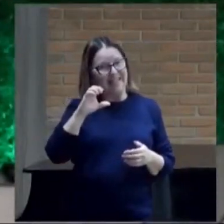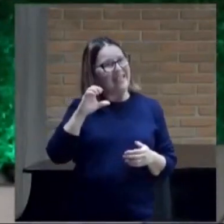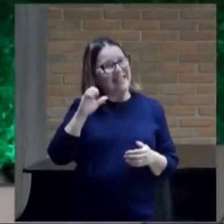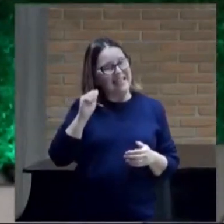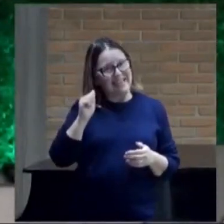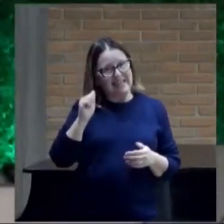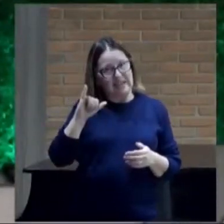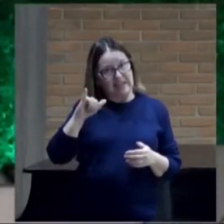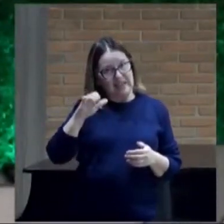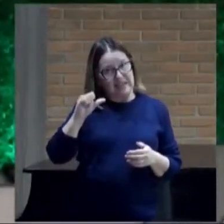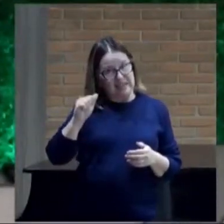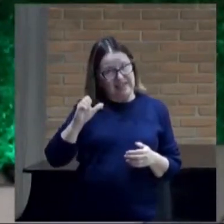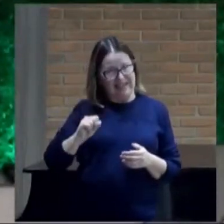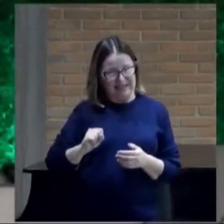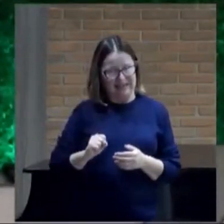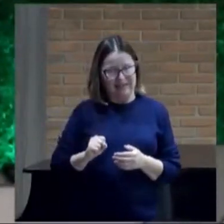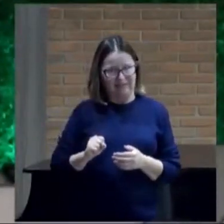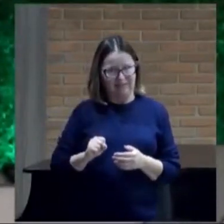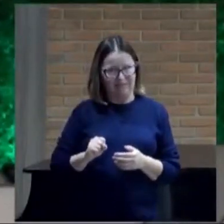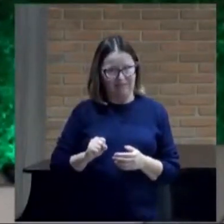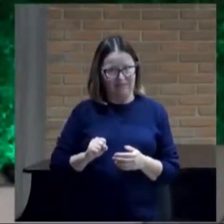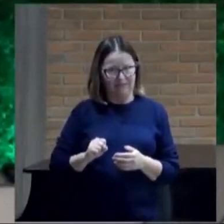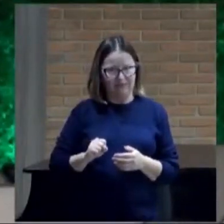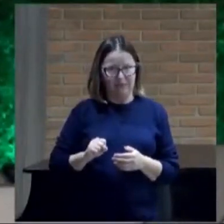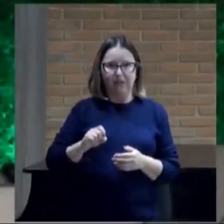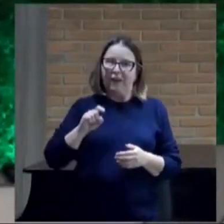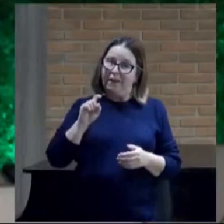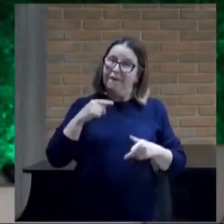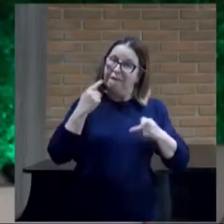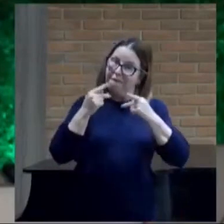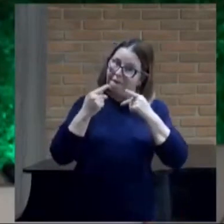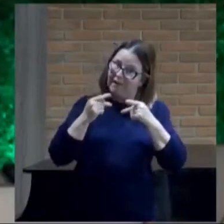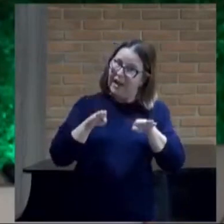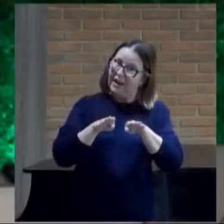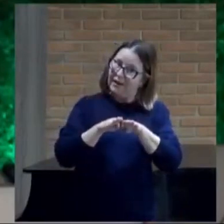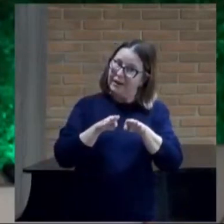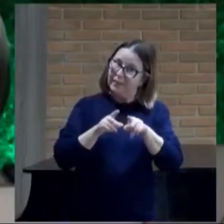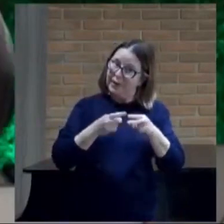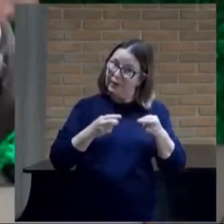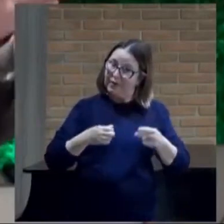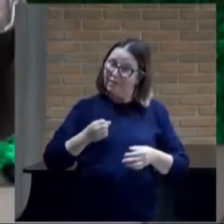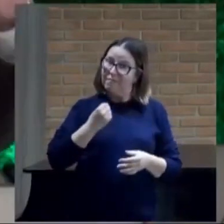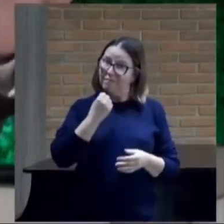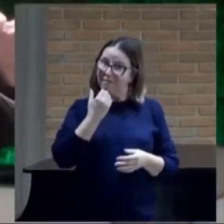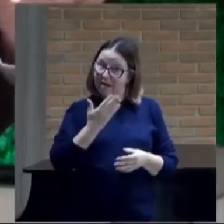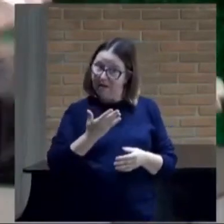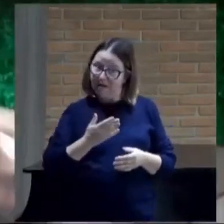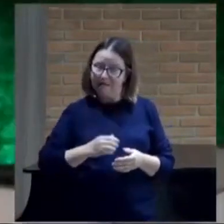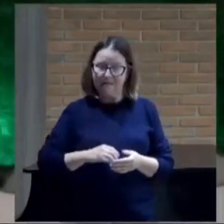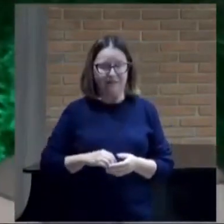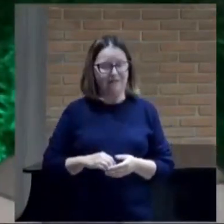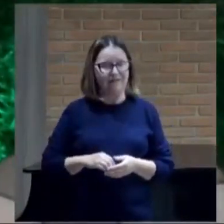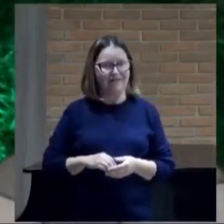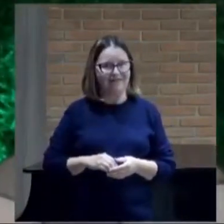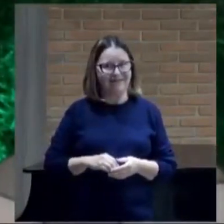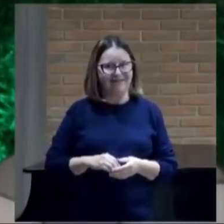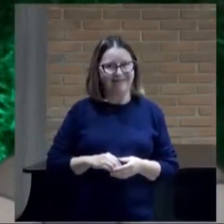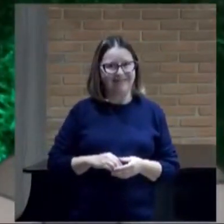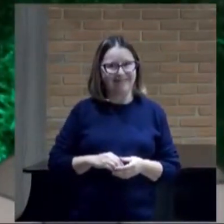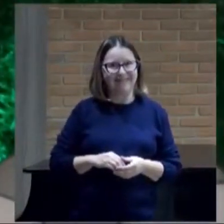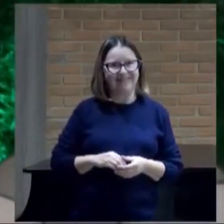boas para rei. Você não vai estragar a coisa. Chega lá e fala a coisa do jeito que o rei precisa.